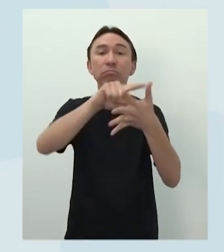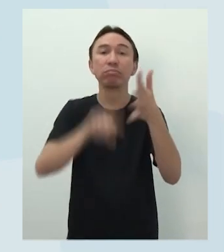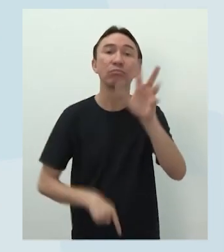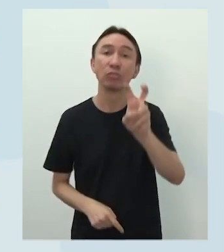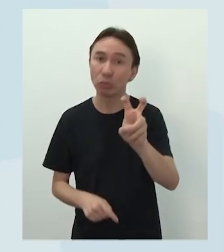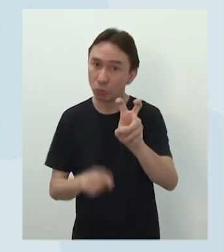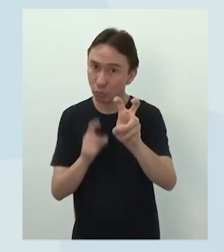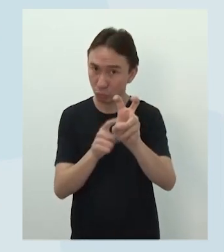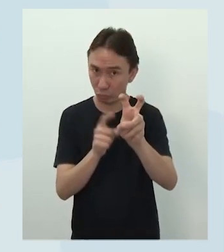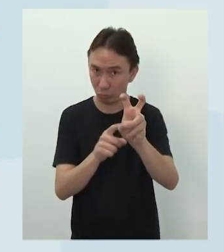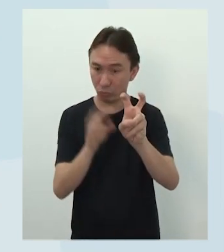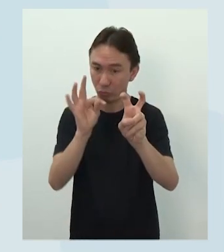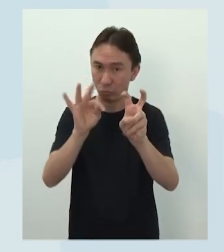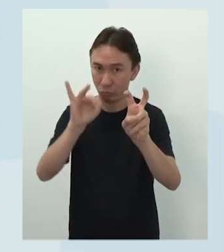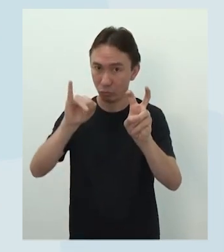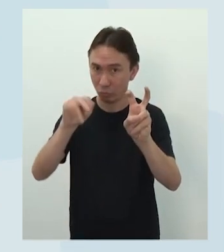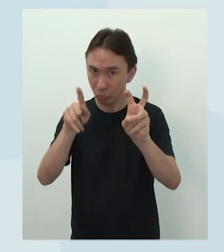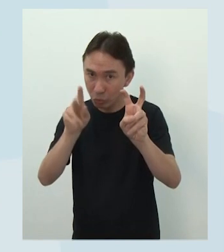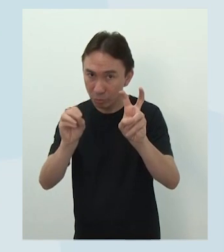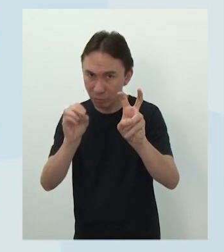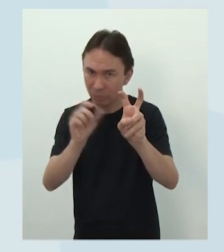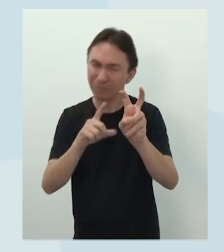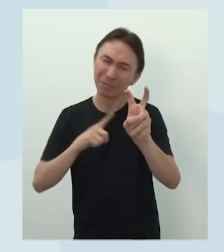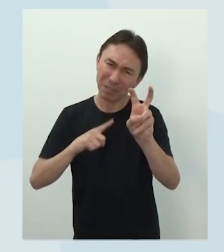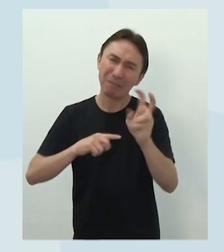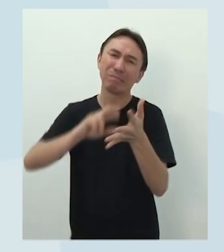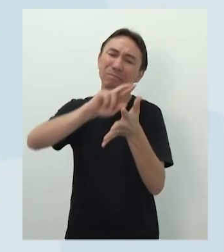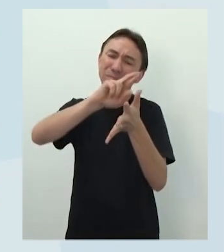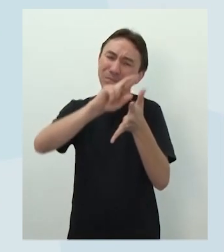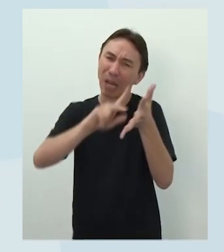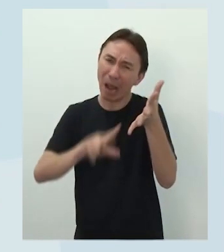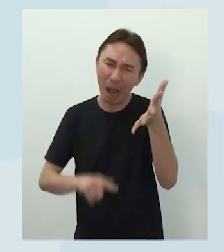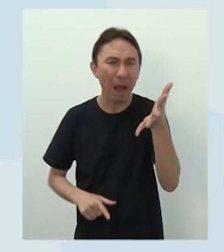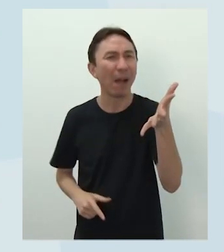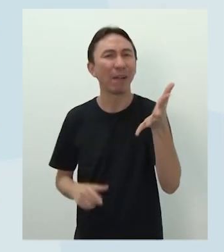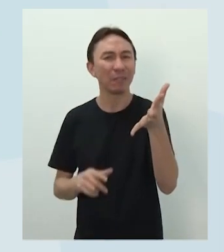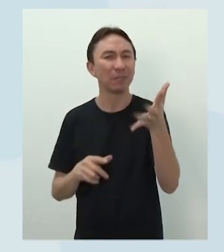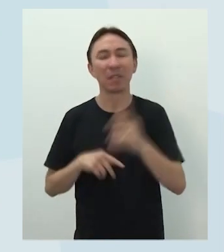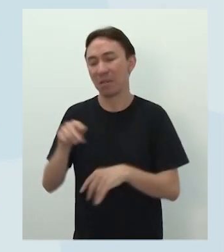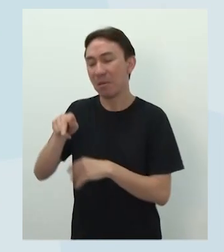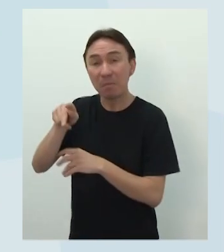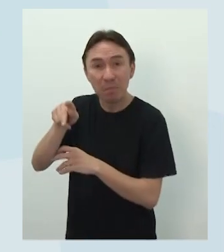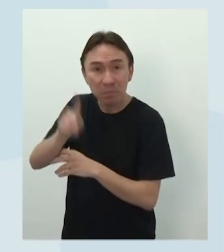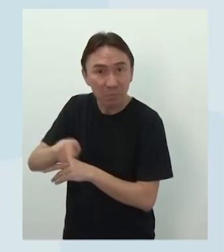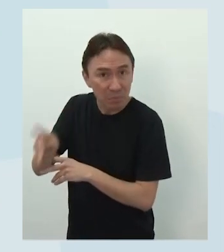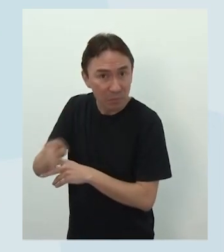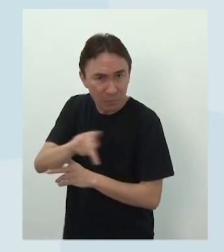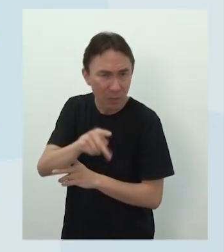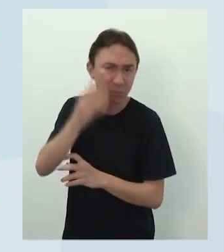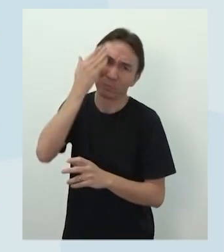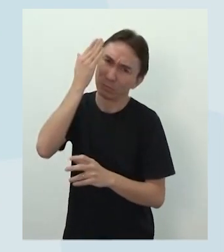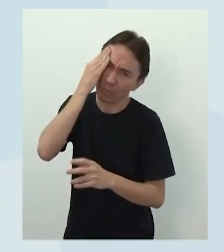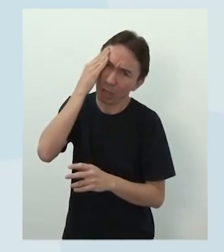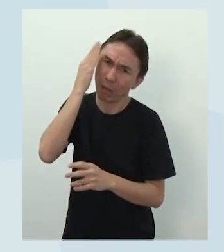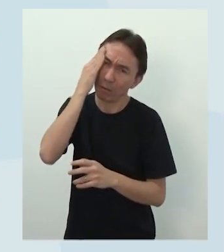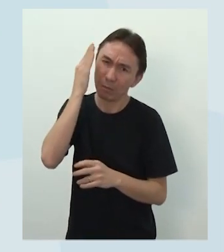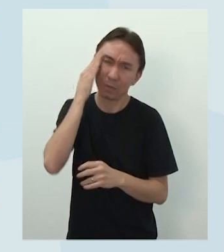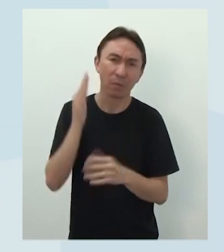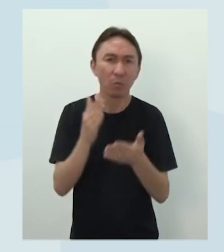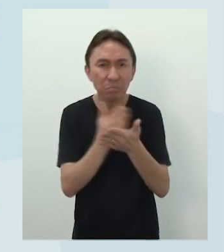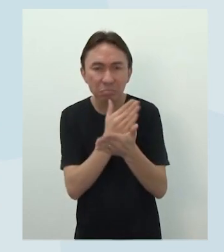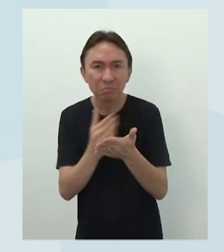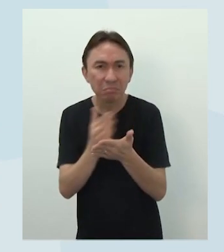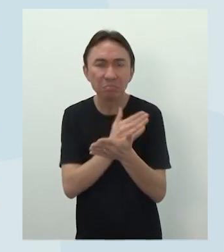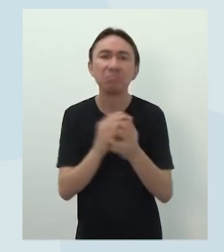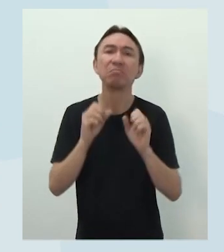Existem aí vários, tá bom? Existem vários estudos. Professores, sabe? Professores que estão no chat aí com a gente. Alguns podem